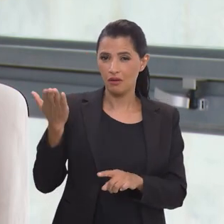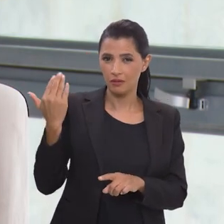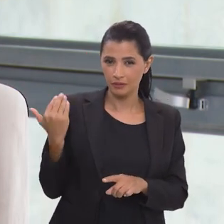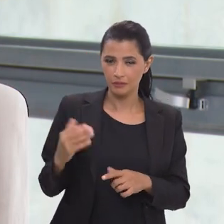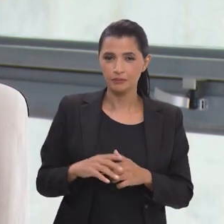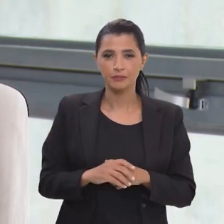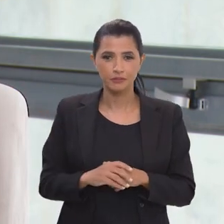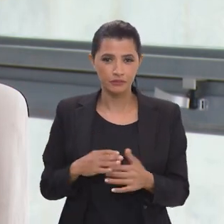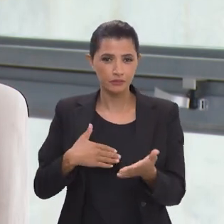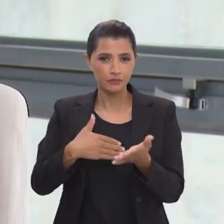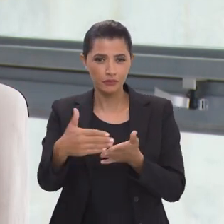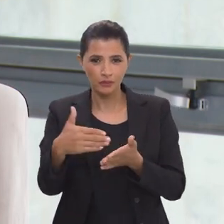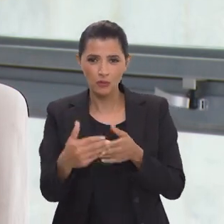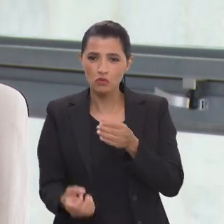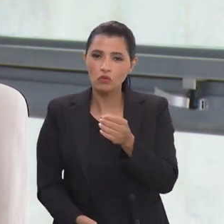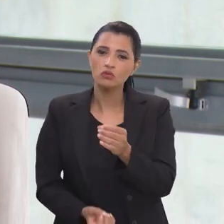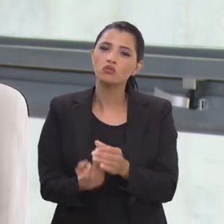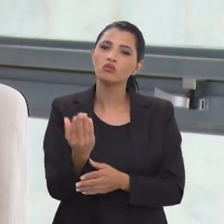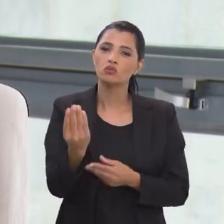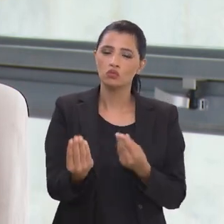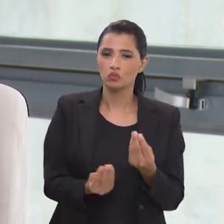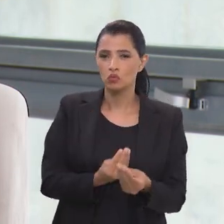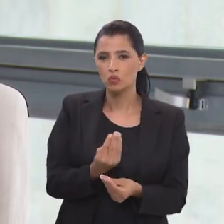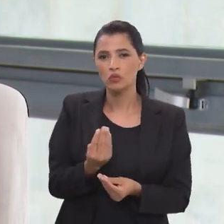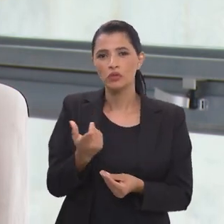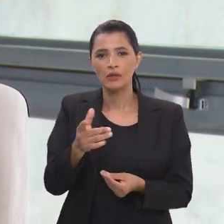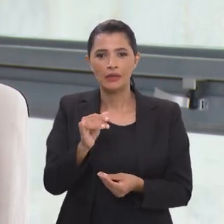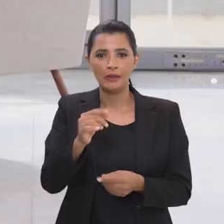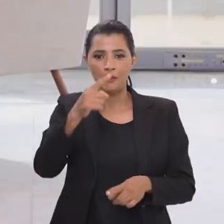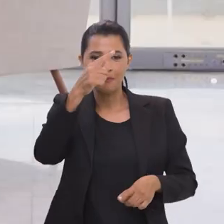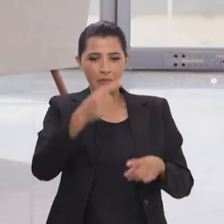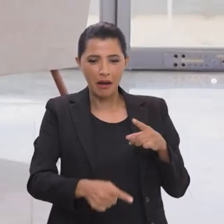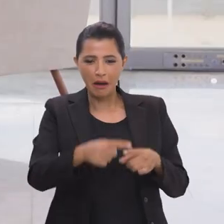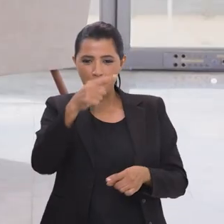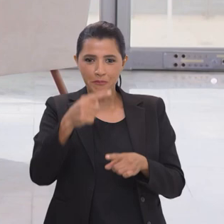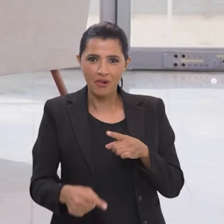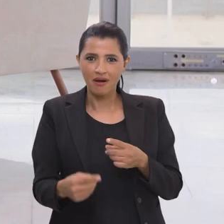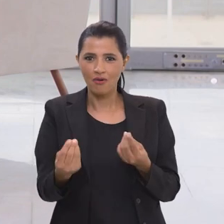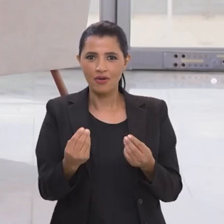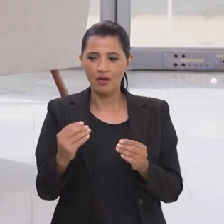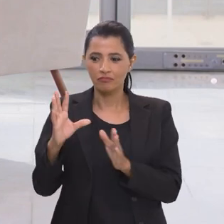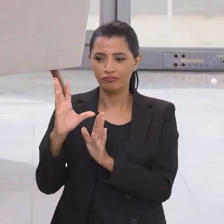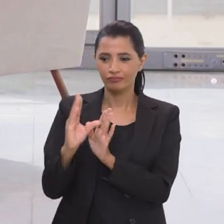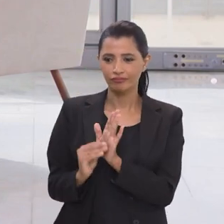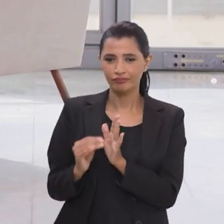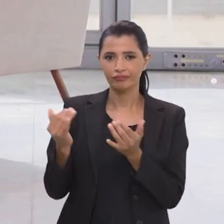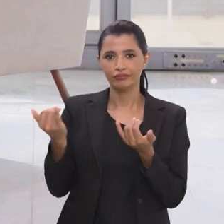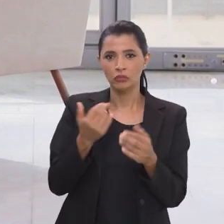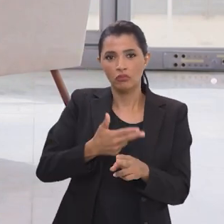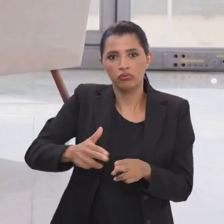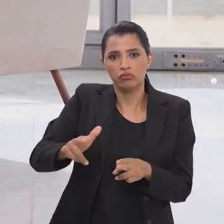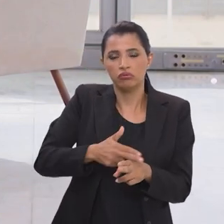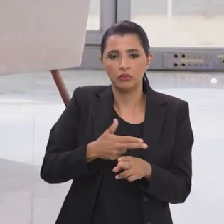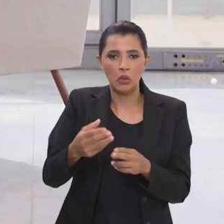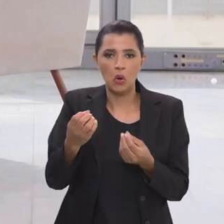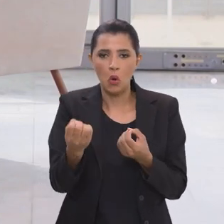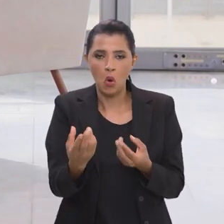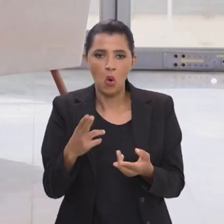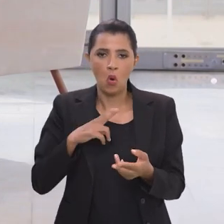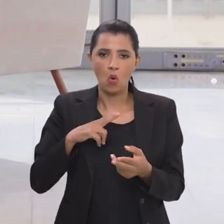então lá no início quando começou a surgir né proibições de veicular conteúdo